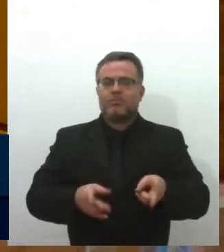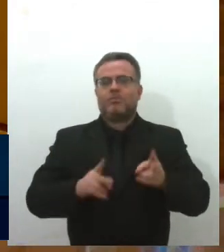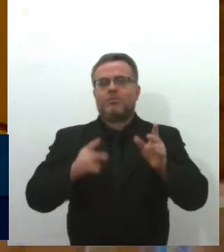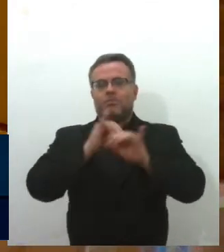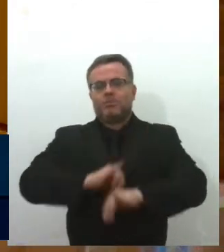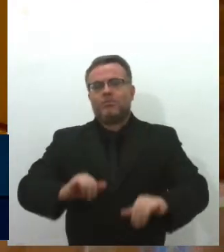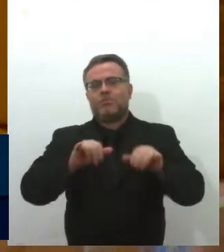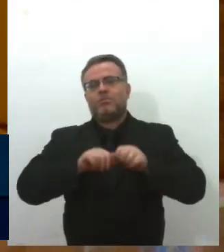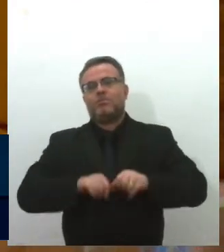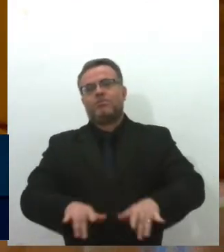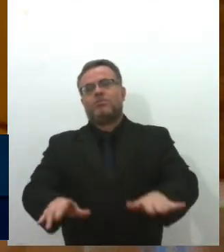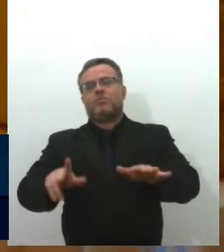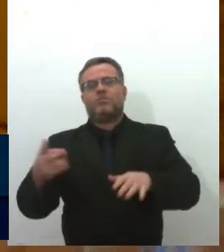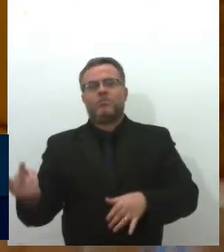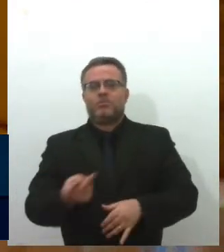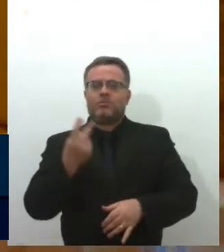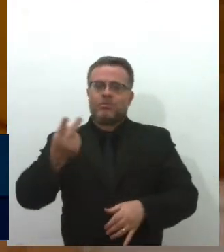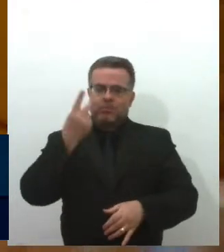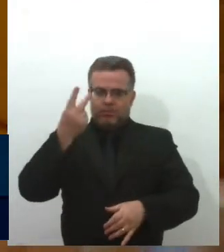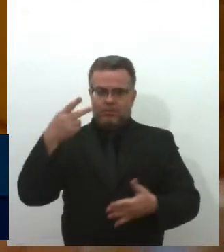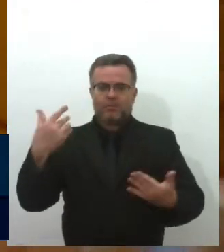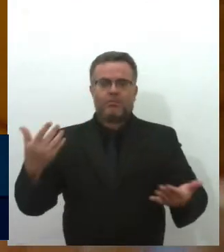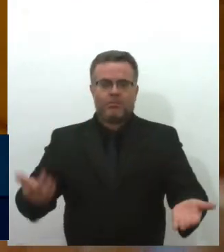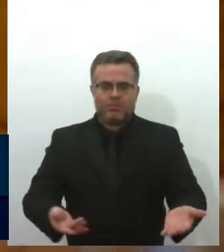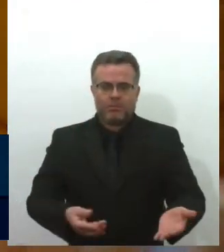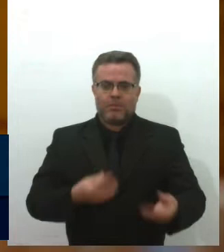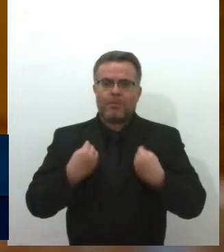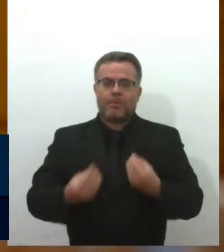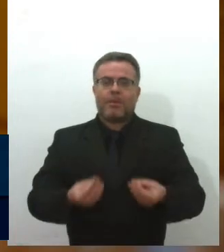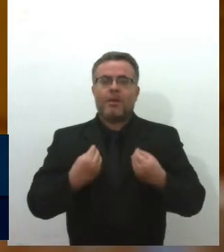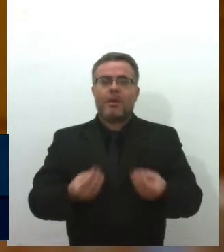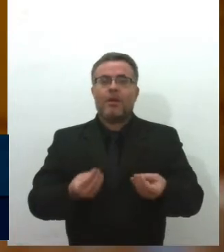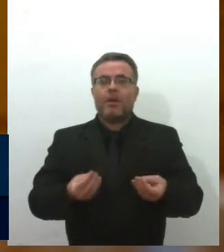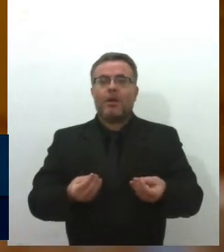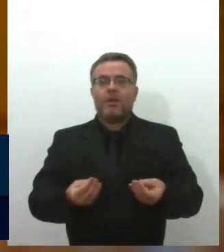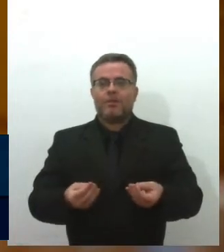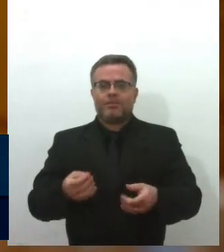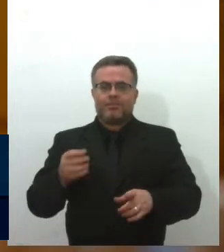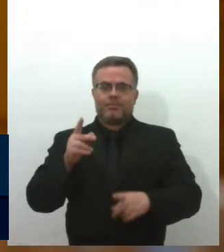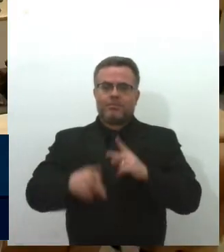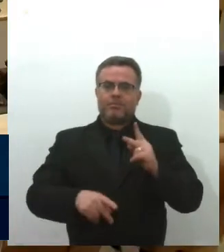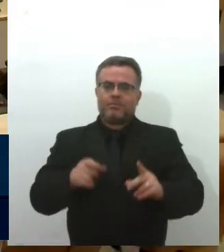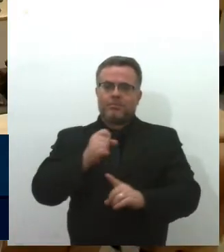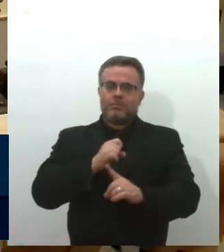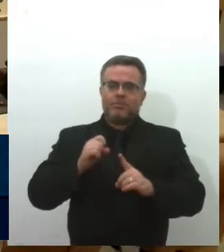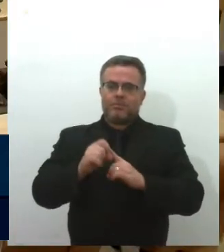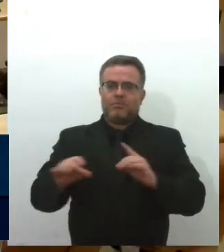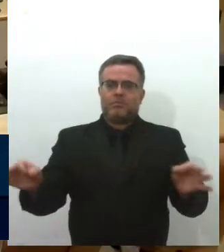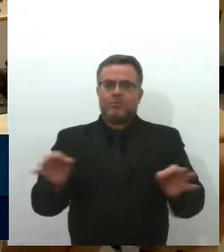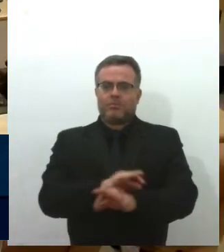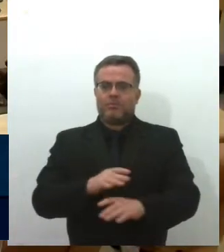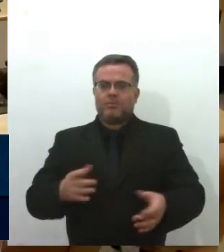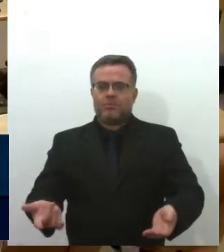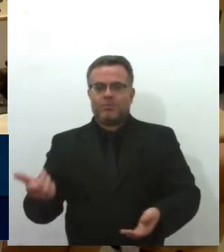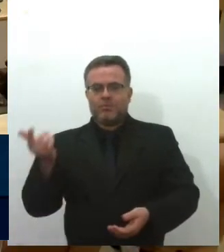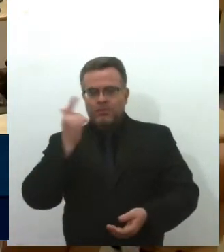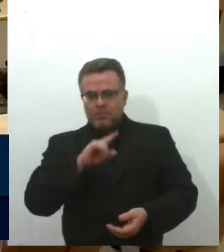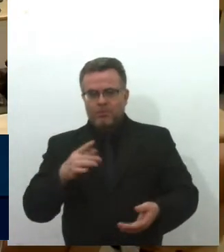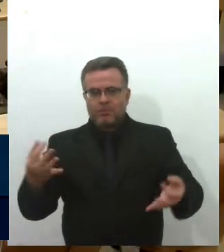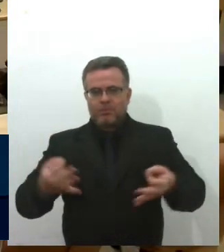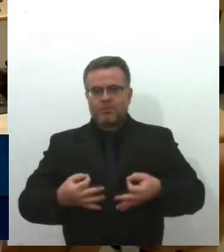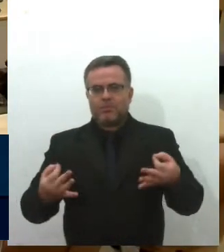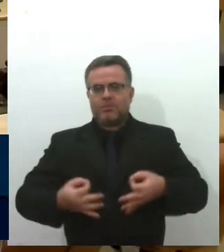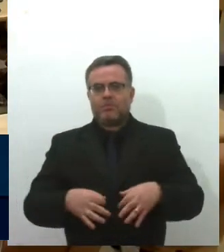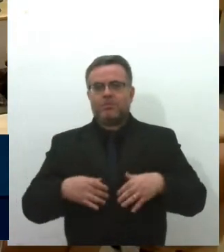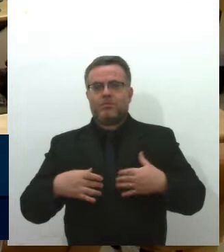valorizados, valorizados, para que a sociedade tenha um ganho adicional e para